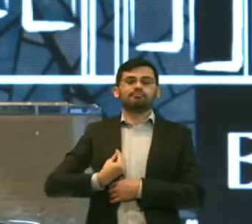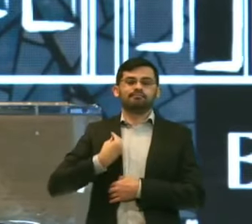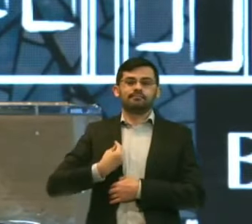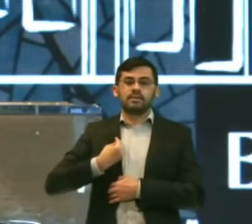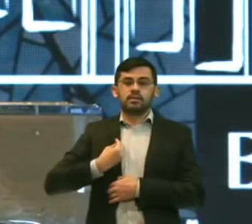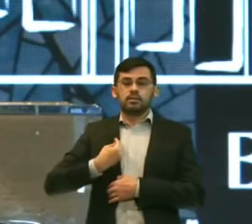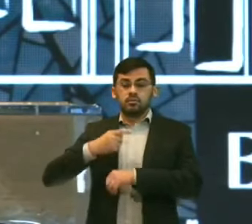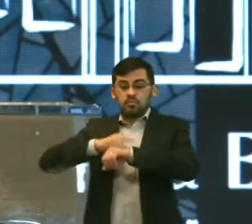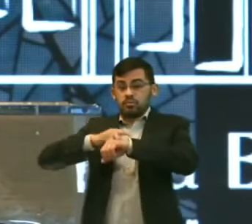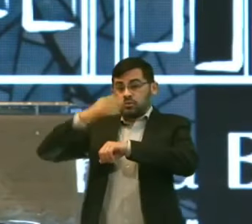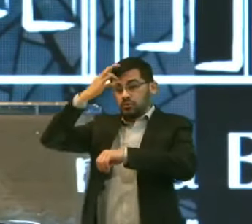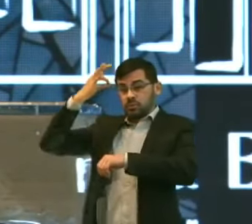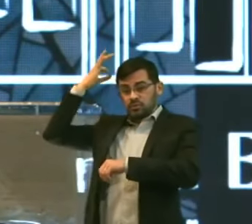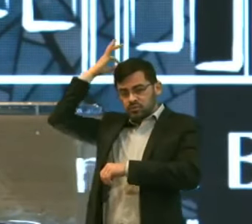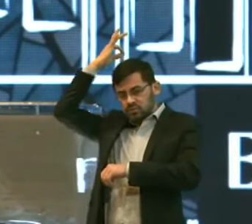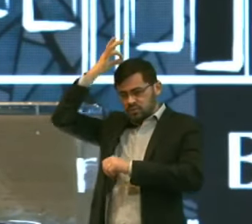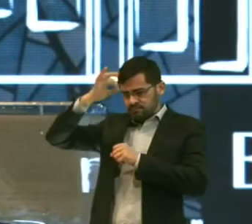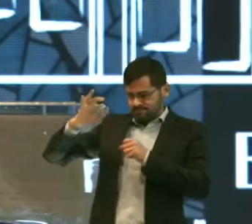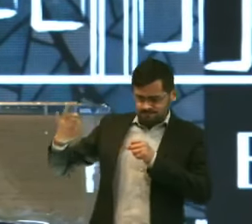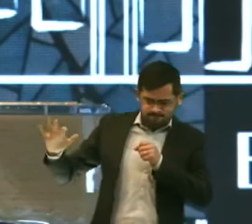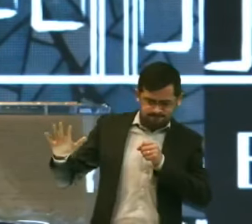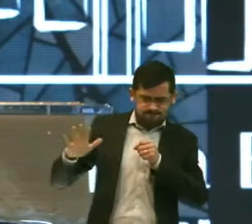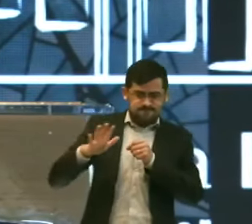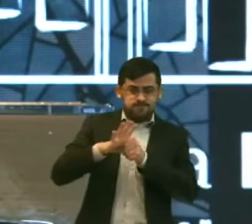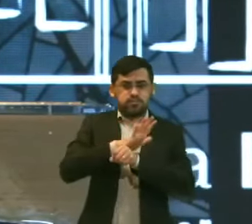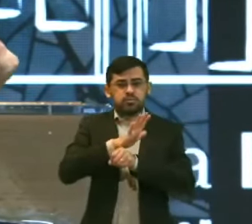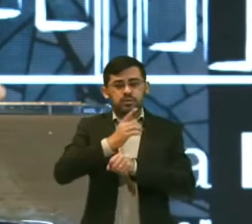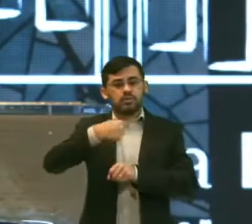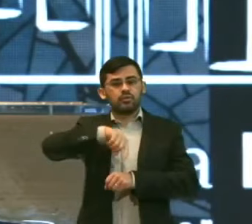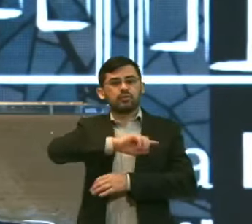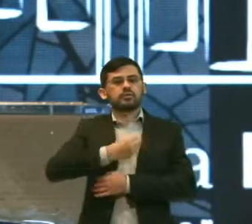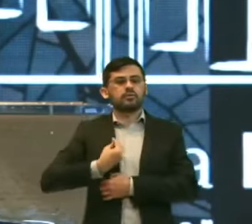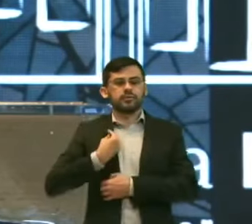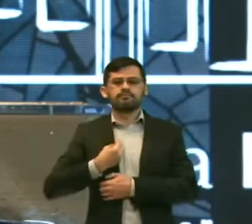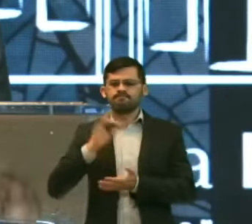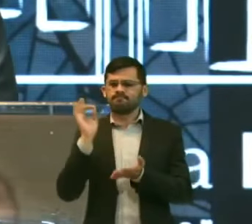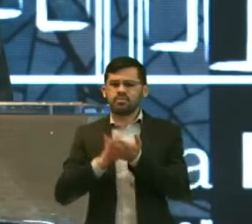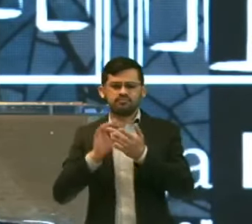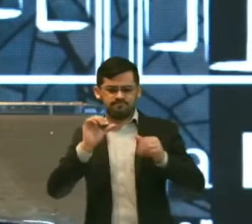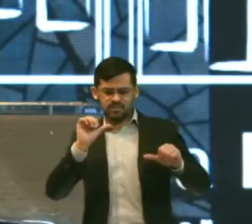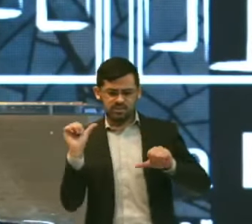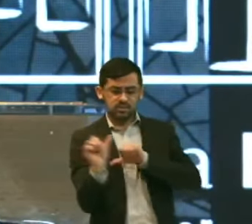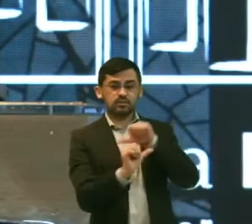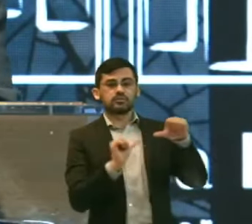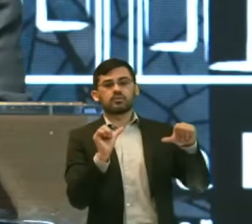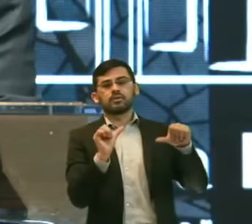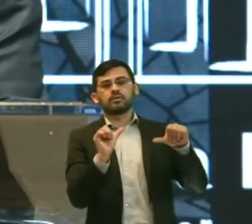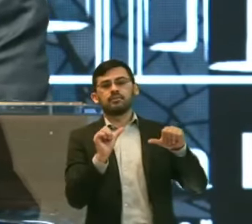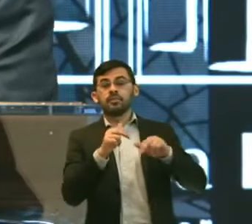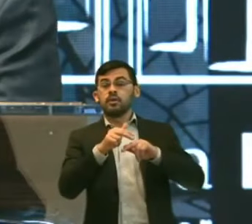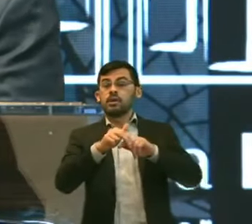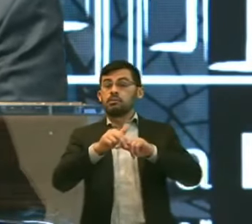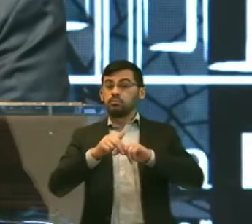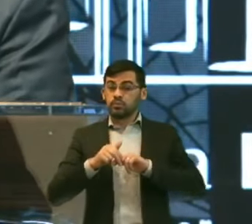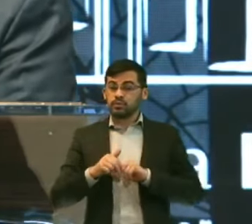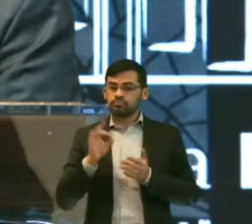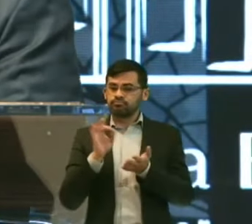o Espírito Santo De Deus Enche a nossa vida Nós somos transformados E é por isso Que a Bíblia chama A vida